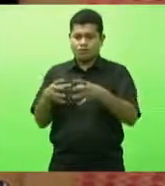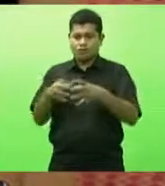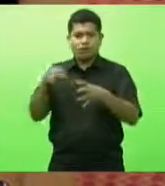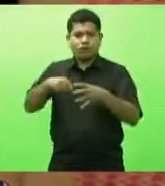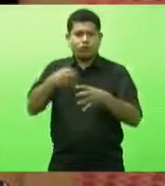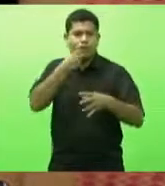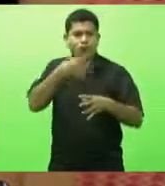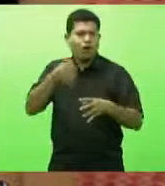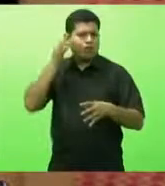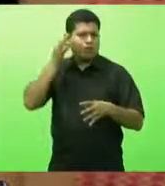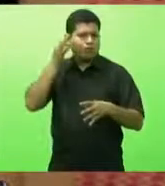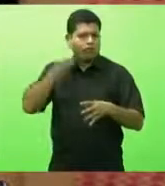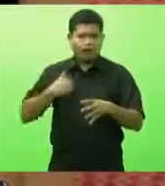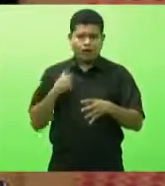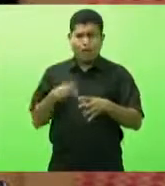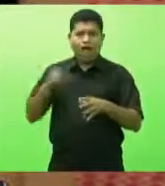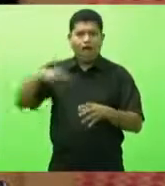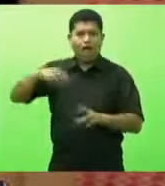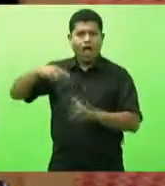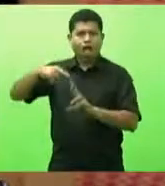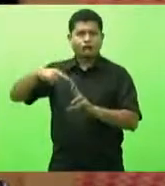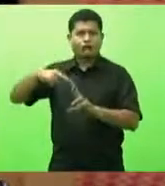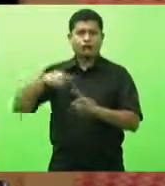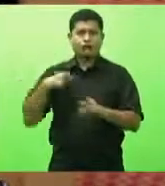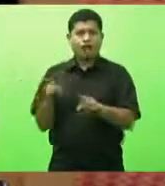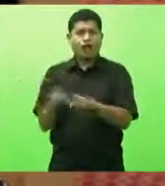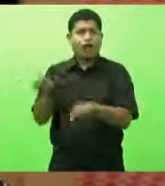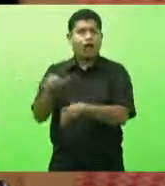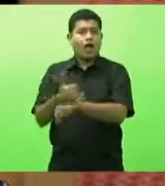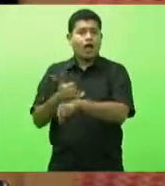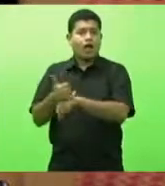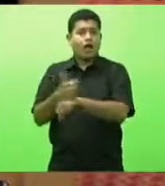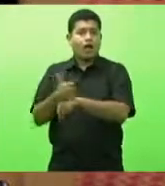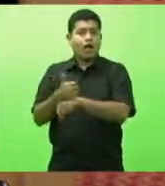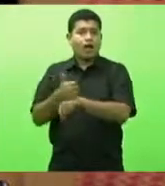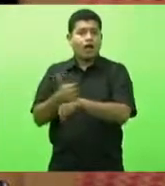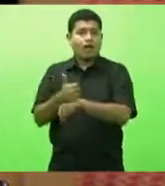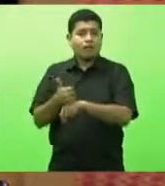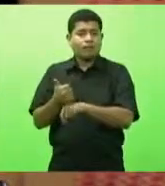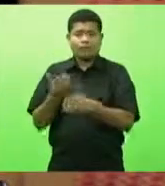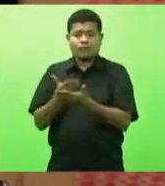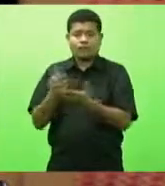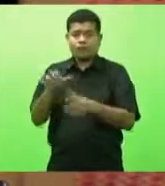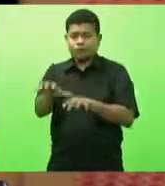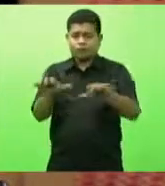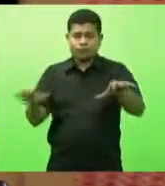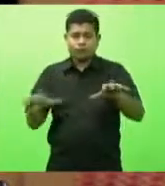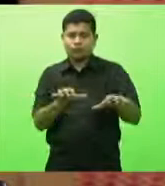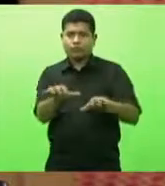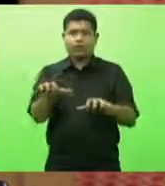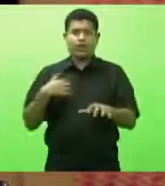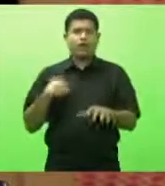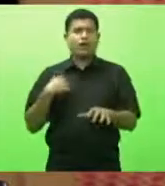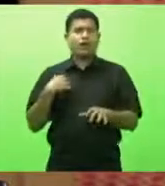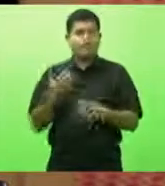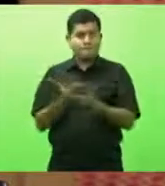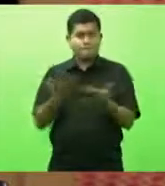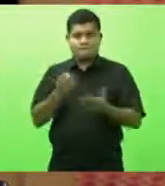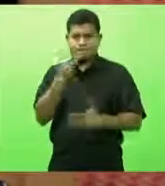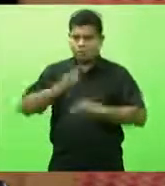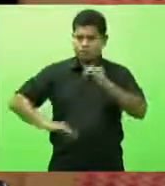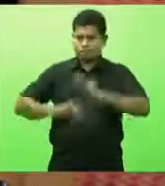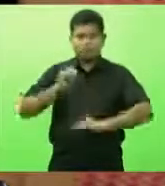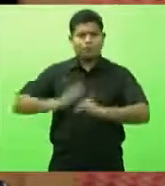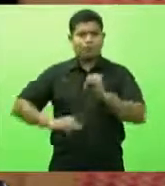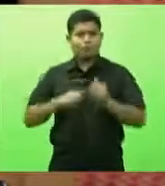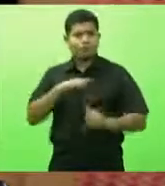que é referência, tem os profissionais em todos os setores com competência, tem um